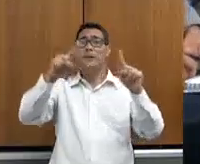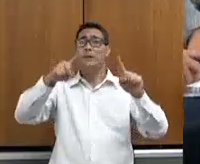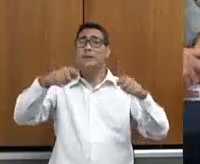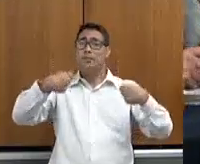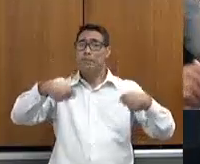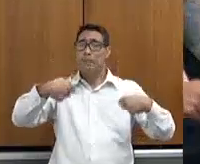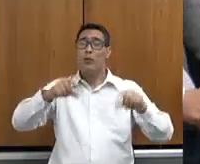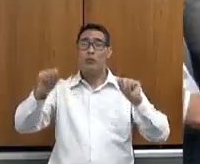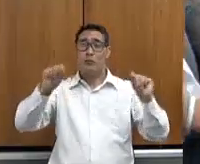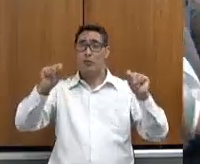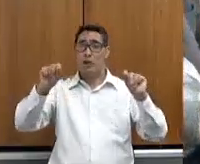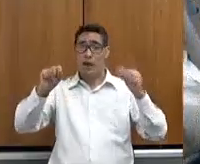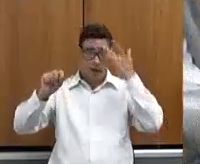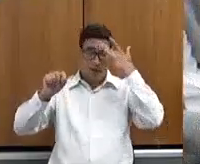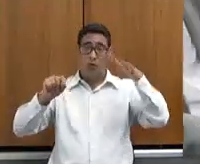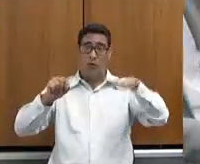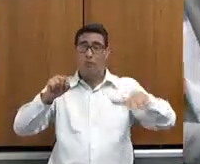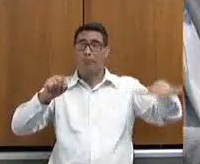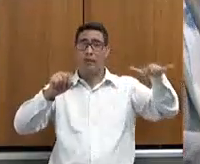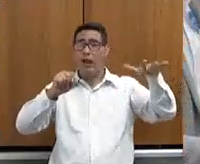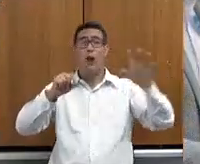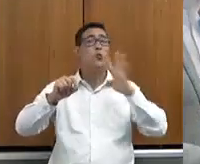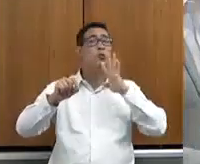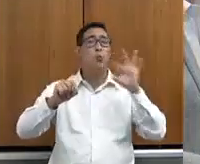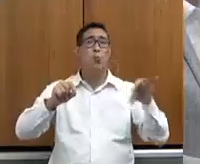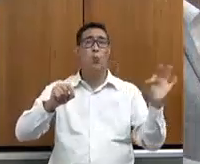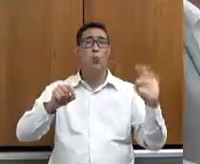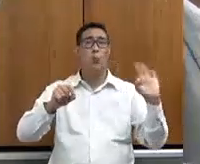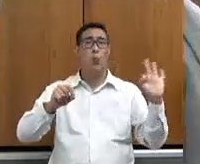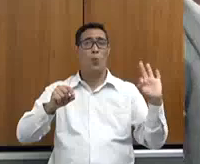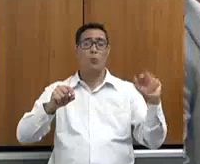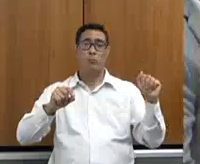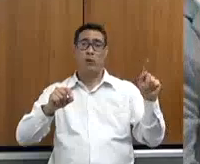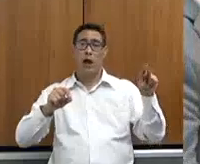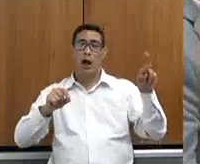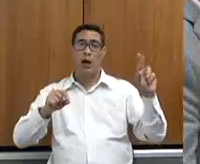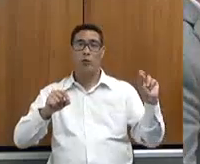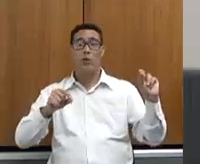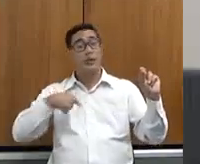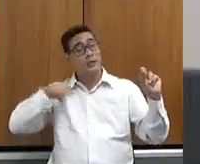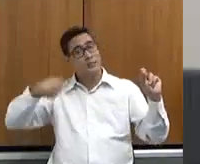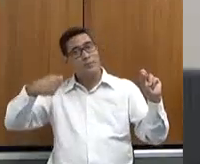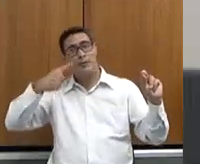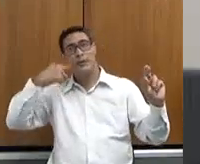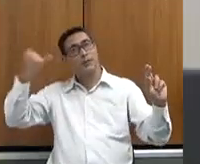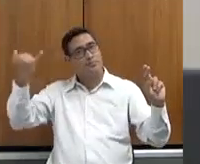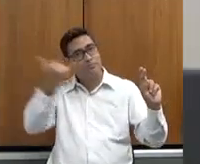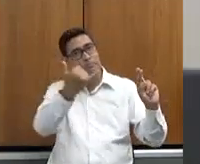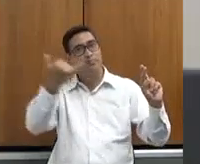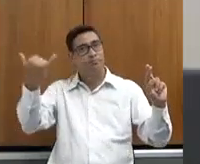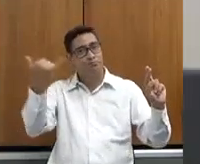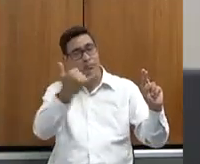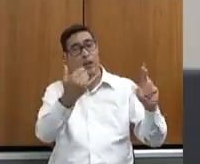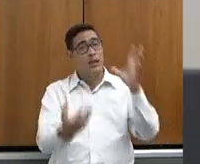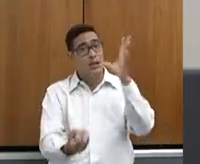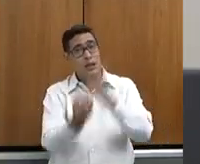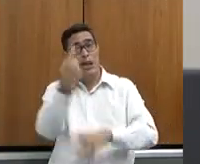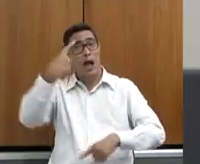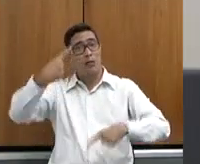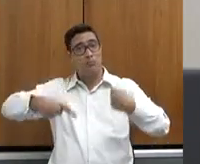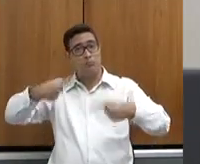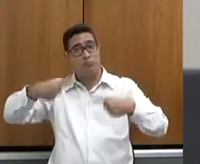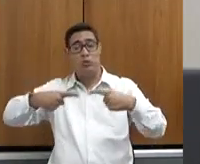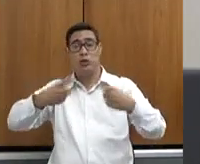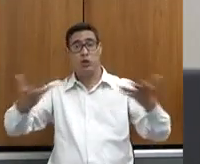absolutamente nada do agro. E se nós não desenvolvermos uma política de comunicação eficiente, quem que vai